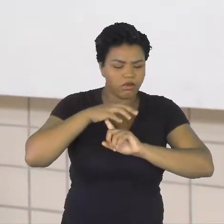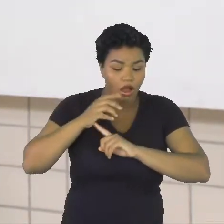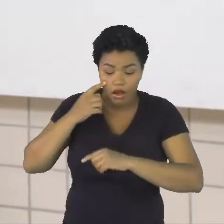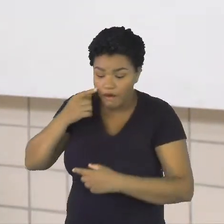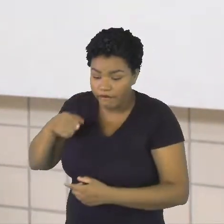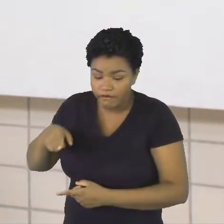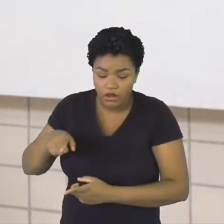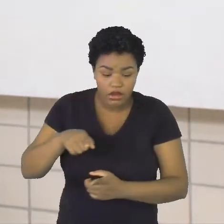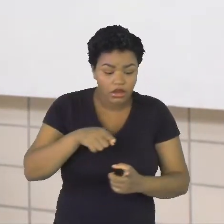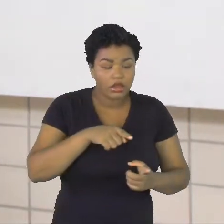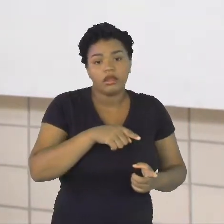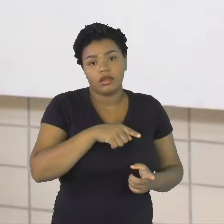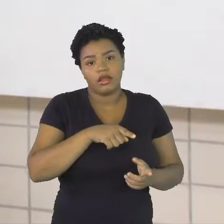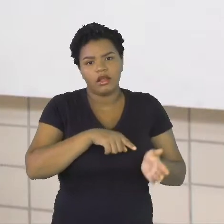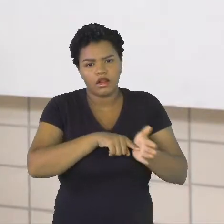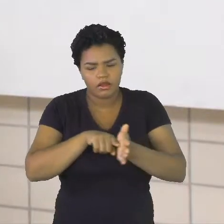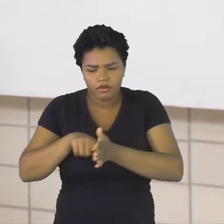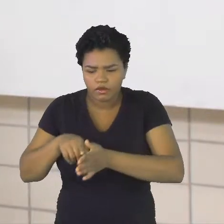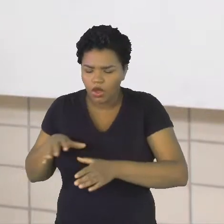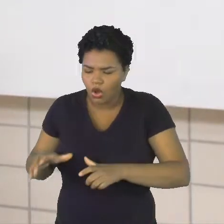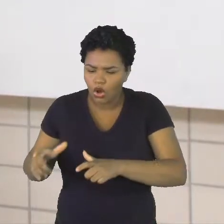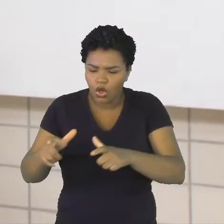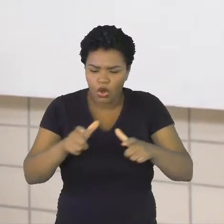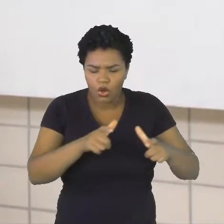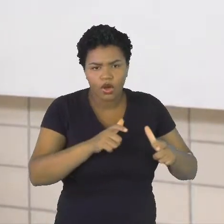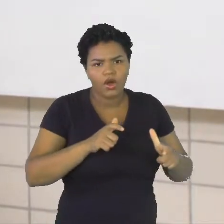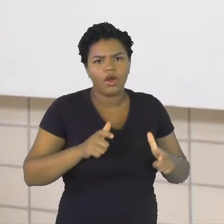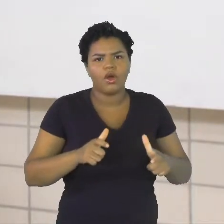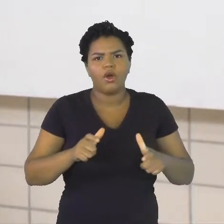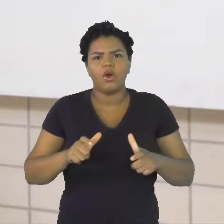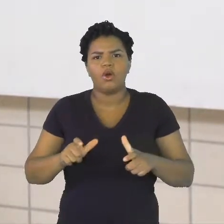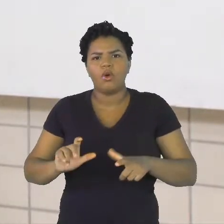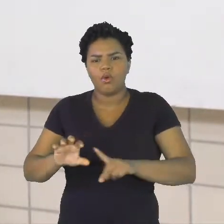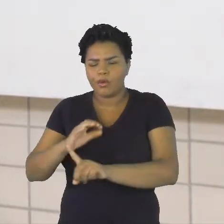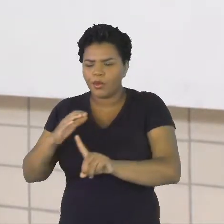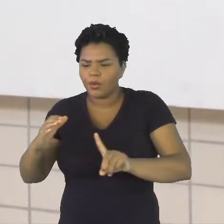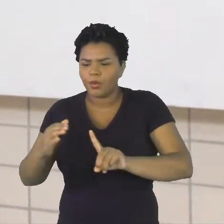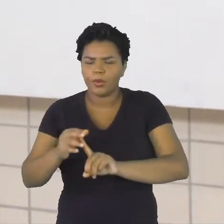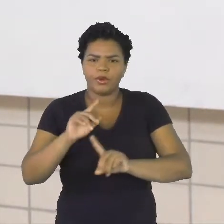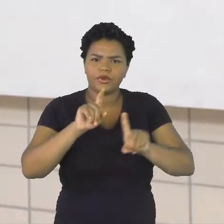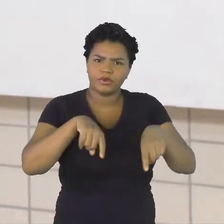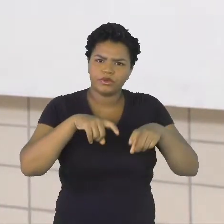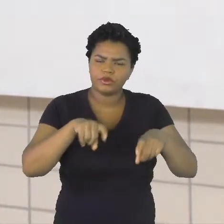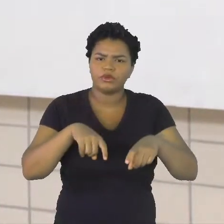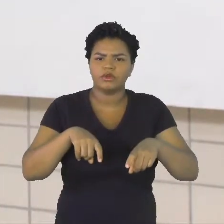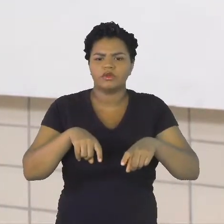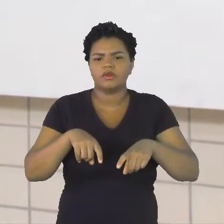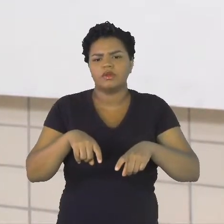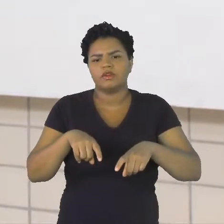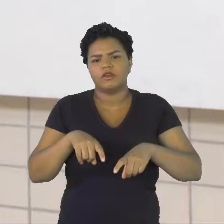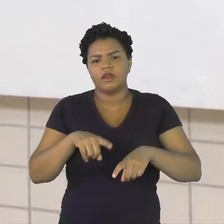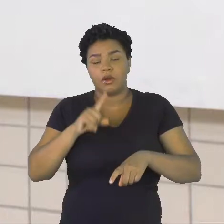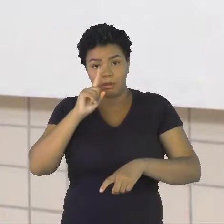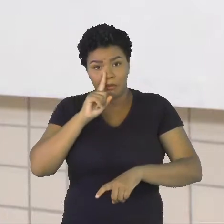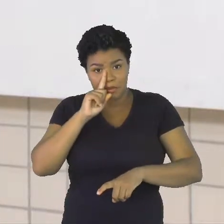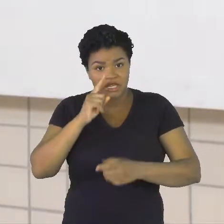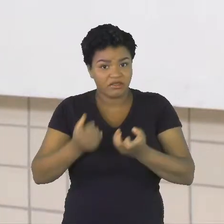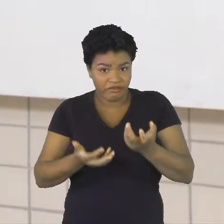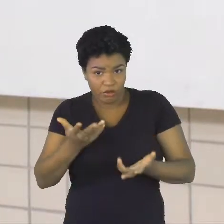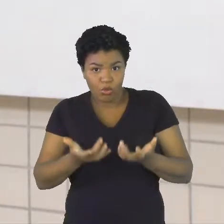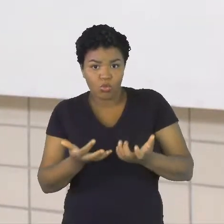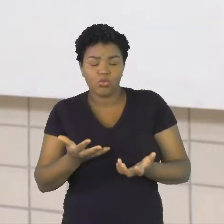passam por aqueles locais, orientando aquelas comunidades rurais do risco de incêndios,